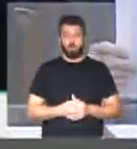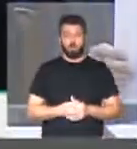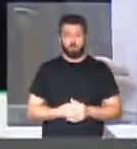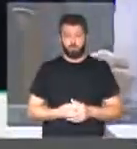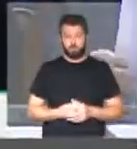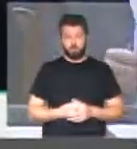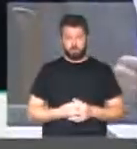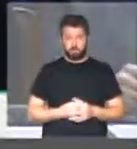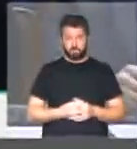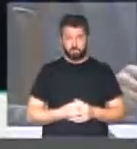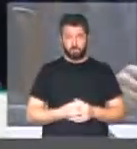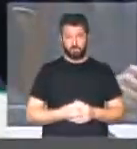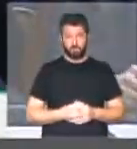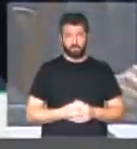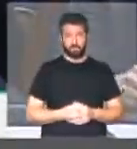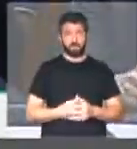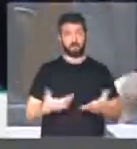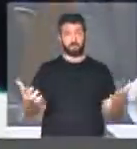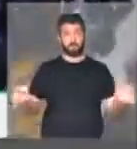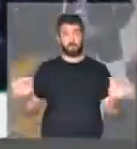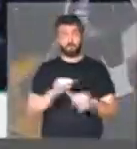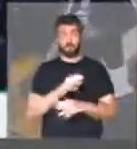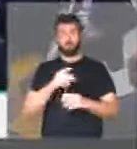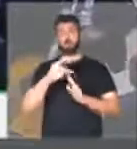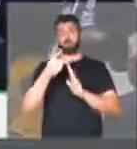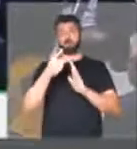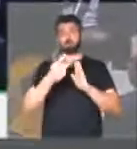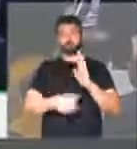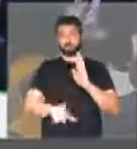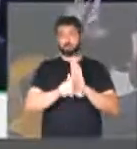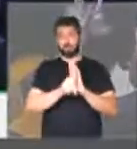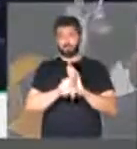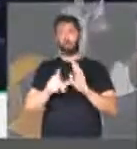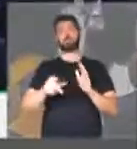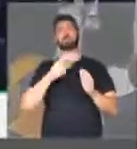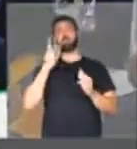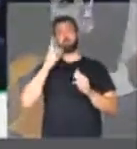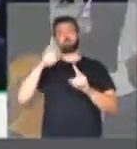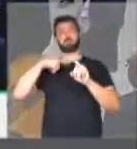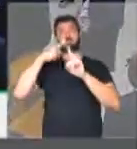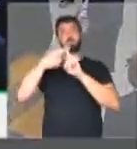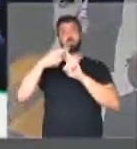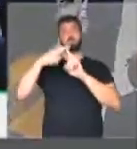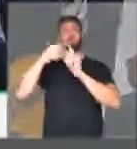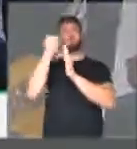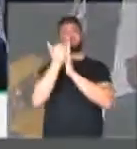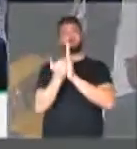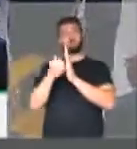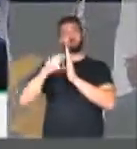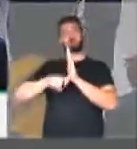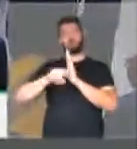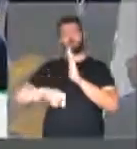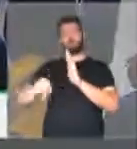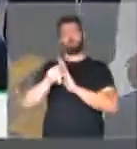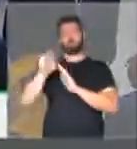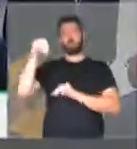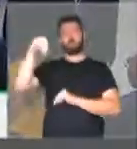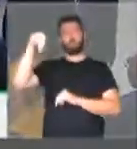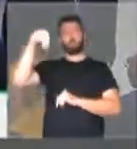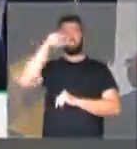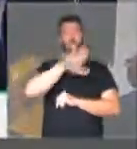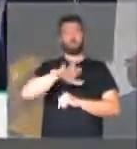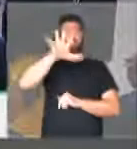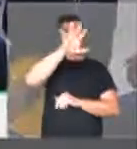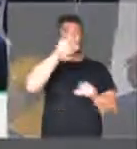Presidente, os deputados concluíram, portanto, o projeto de lei que prevê prorrogação de incentivos fiscais para as regiões norte,